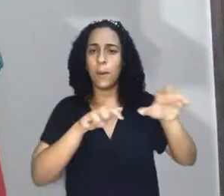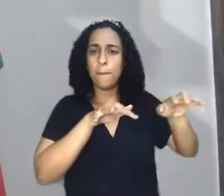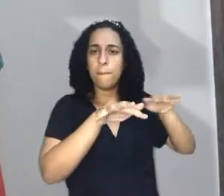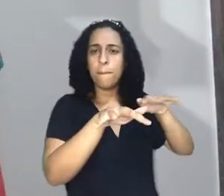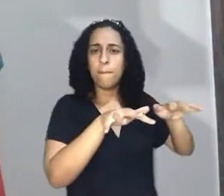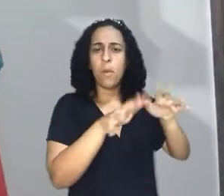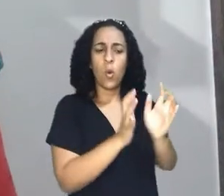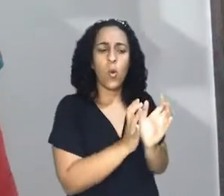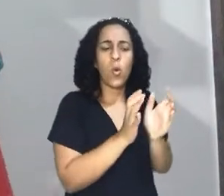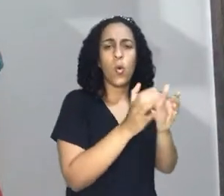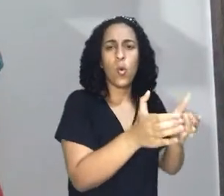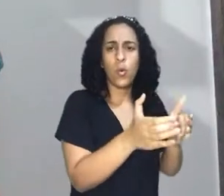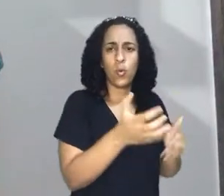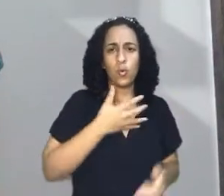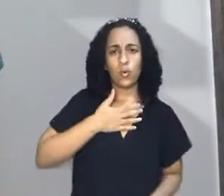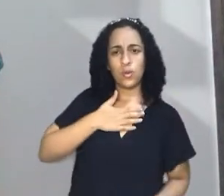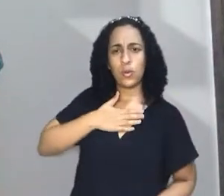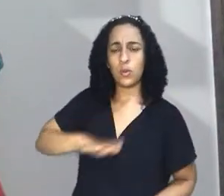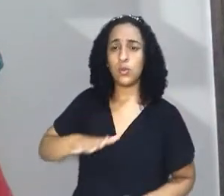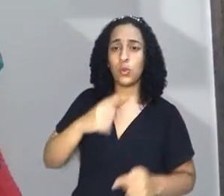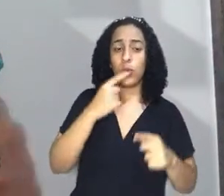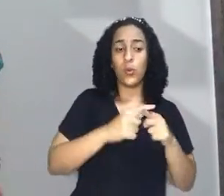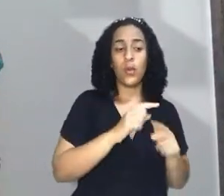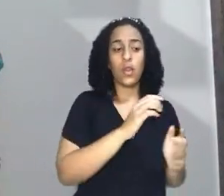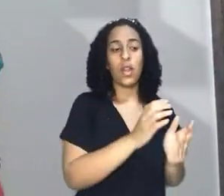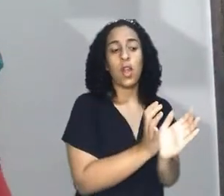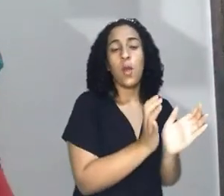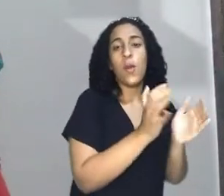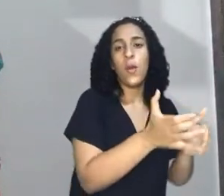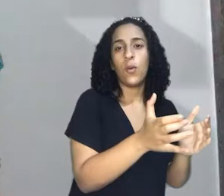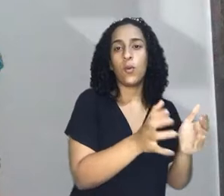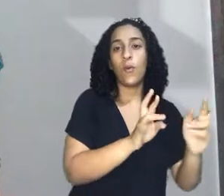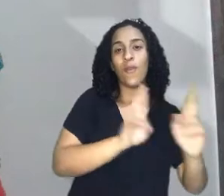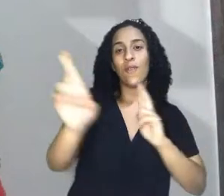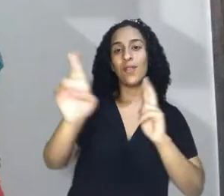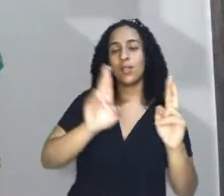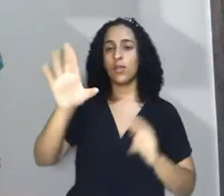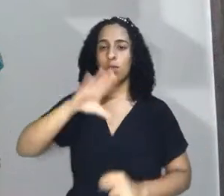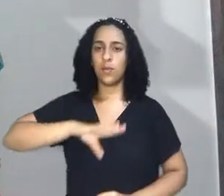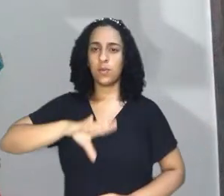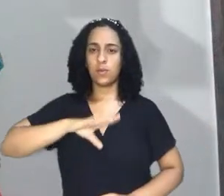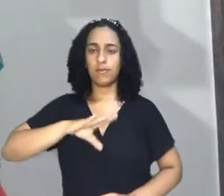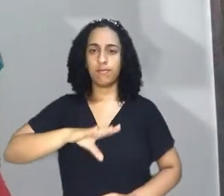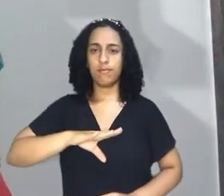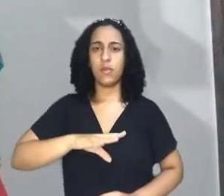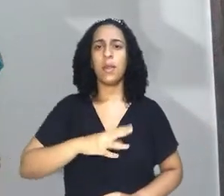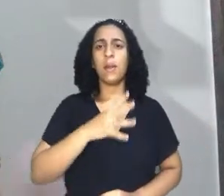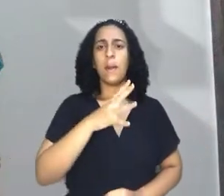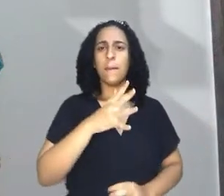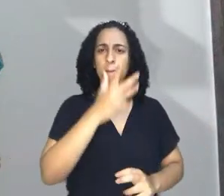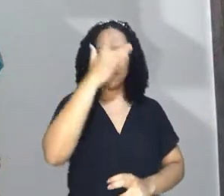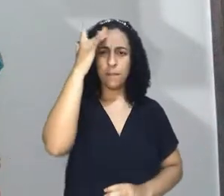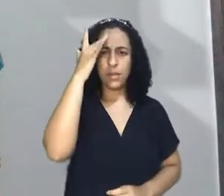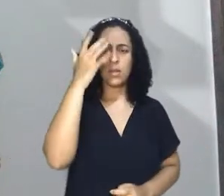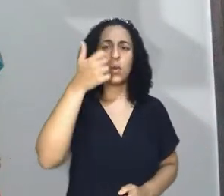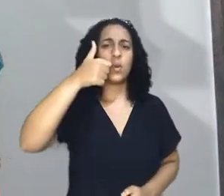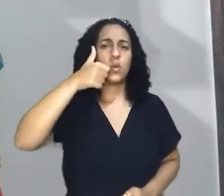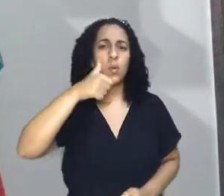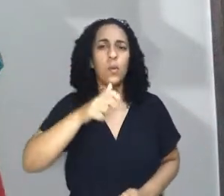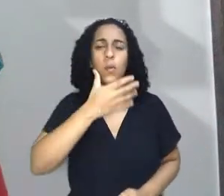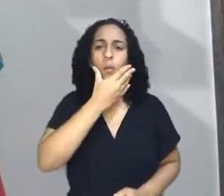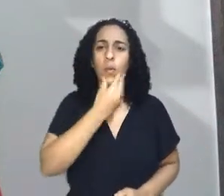a elite insatisfeita com as relações coloniais, quanto livres pobres, escravizados, despossuídos, homens e mulheres